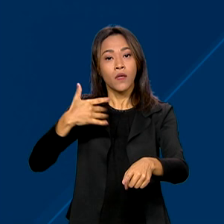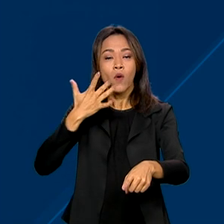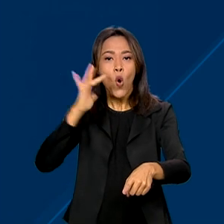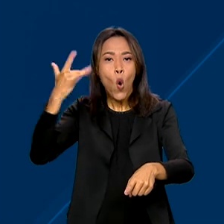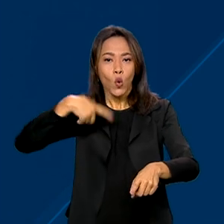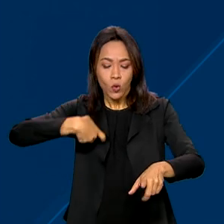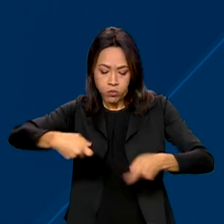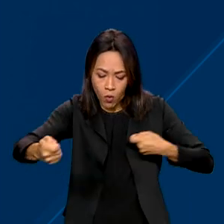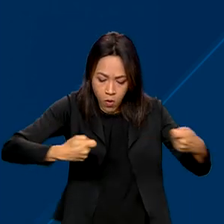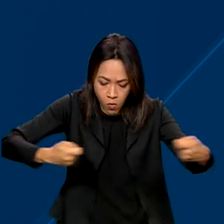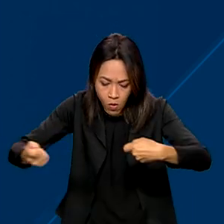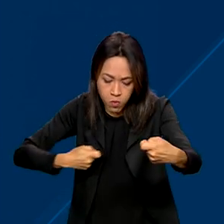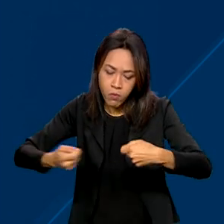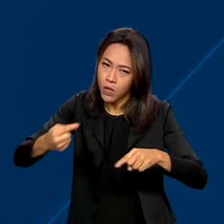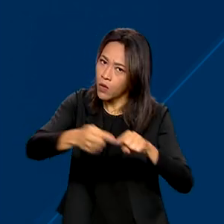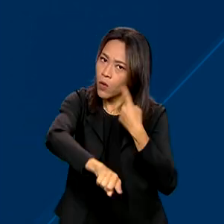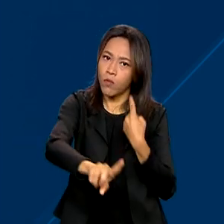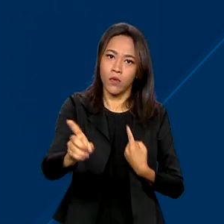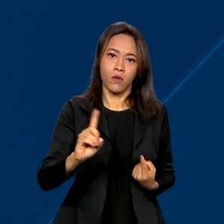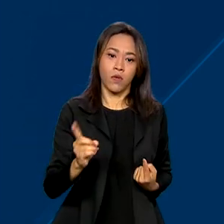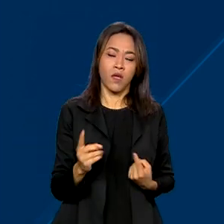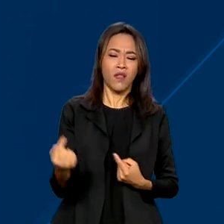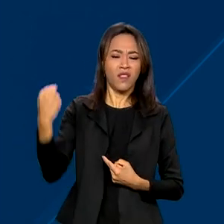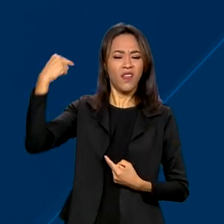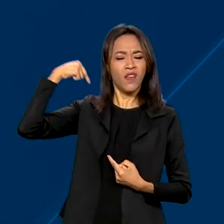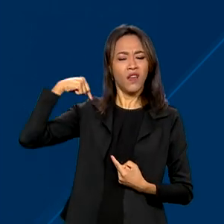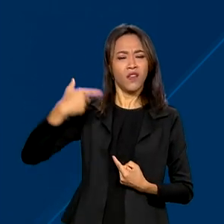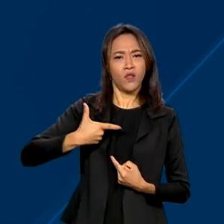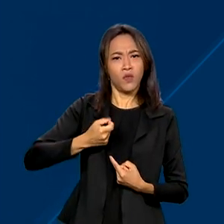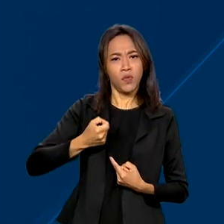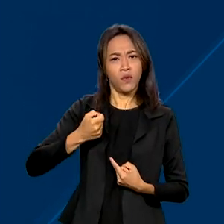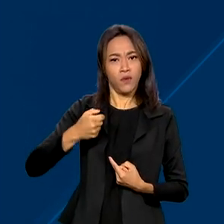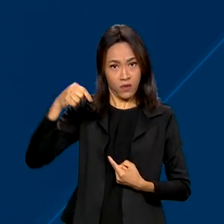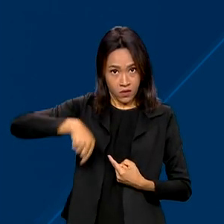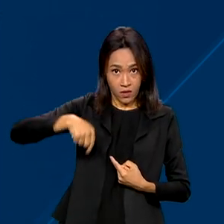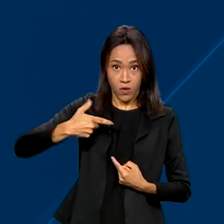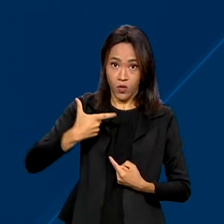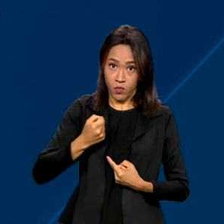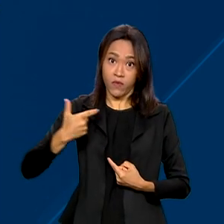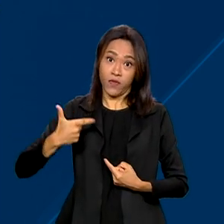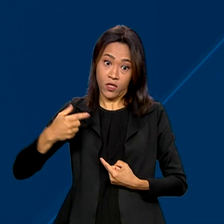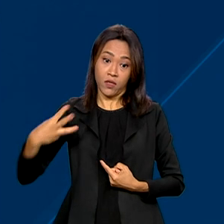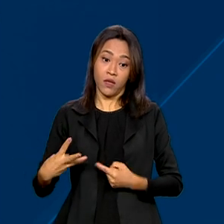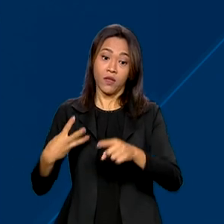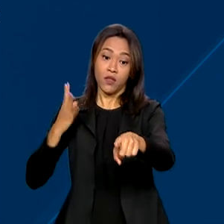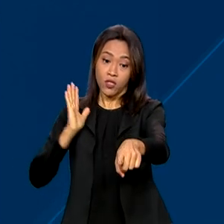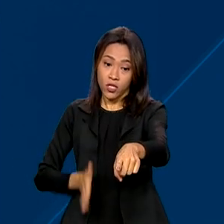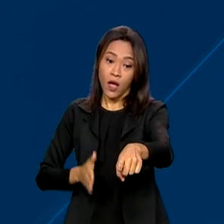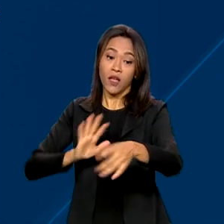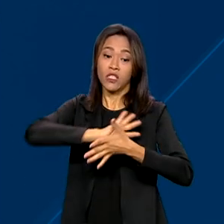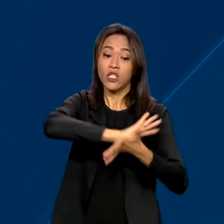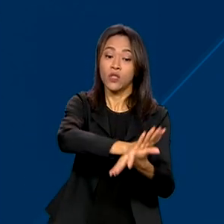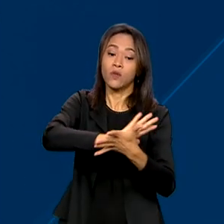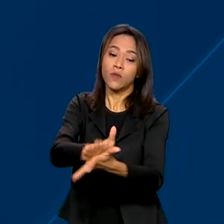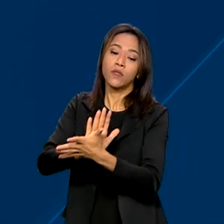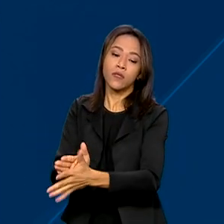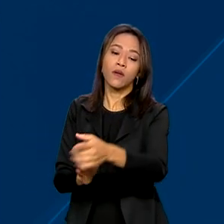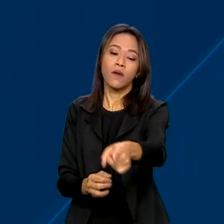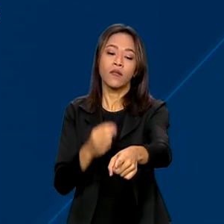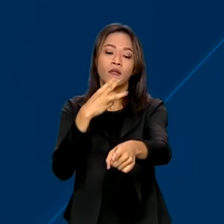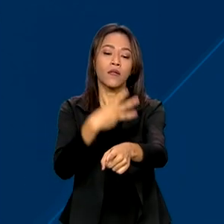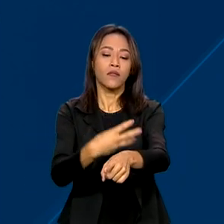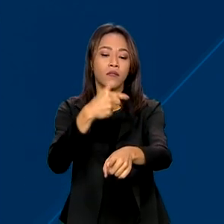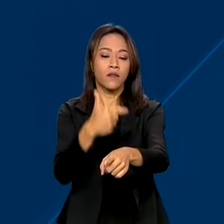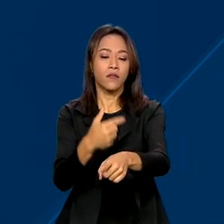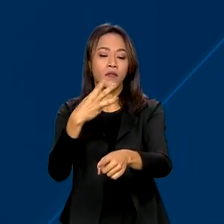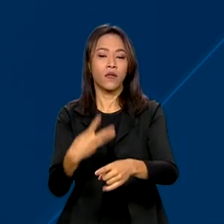Desde o início de 2023, há uma operação contínua que já resultou na destruição de 323